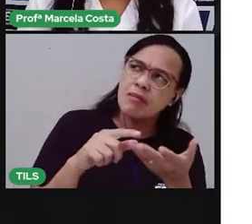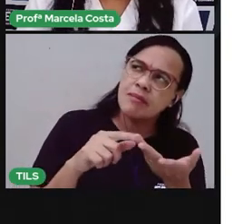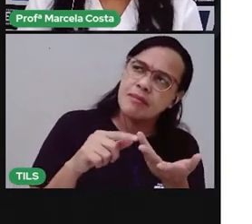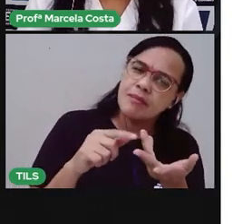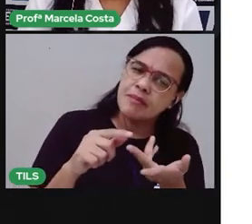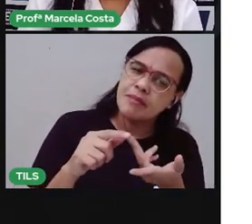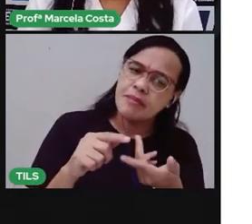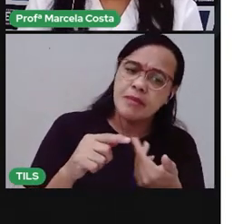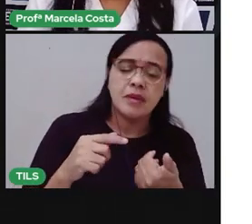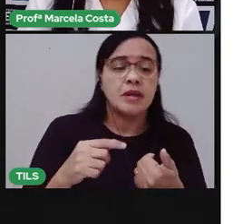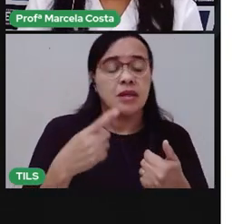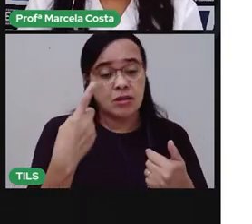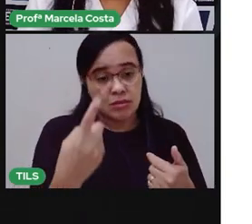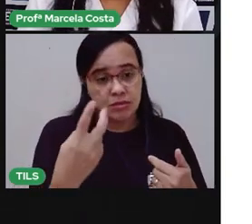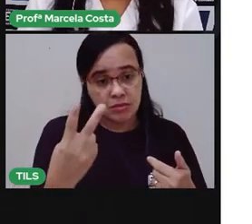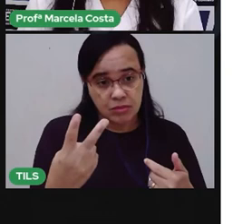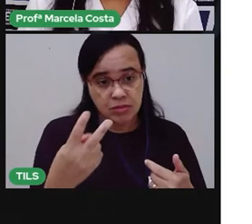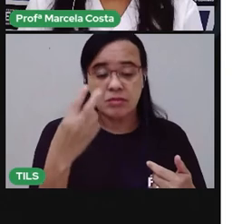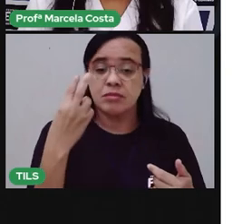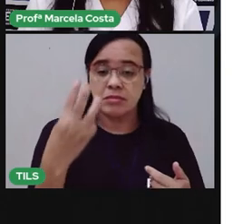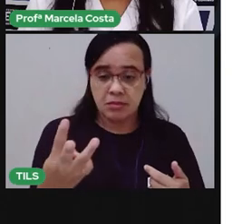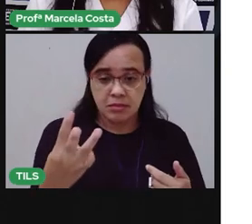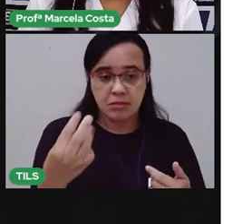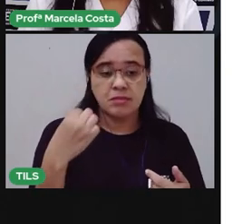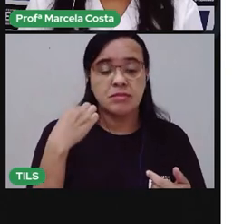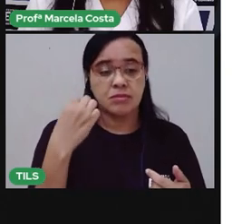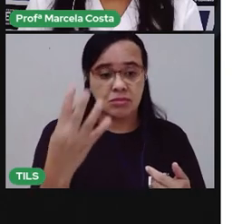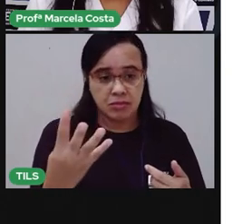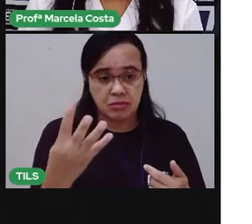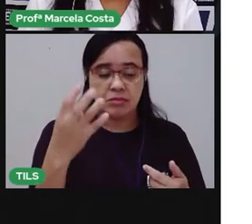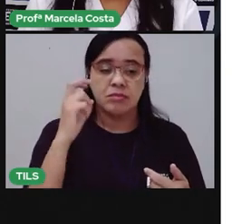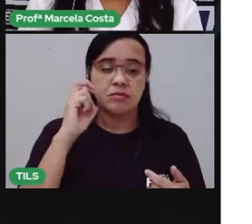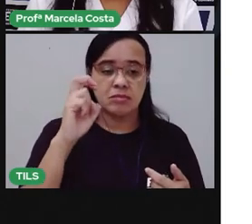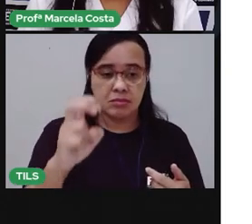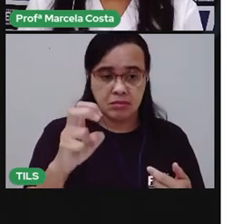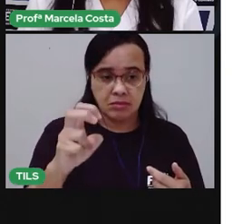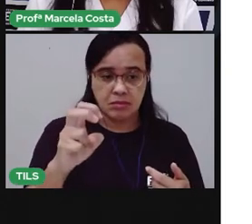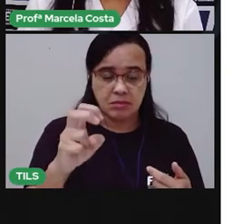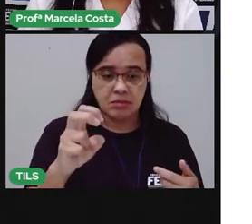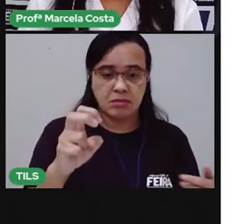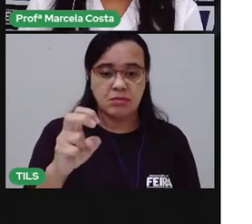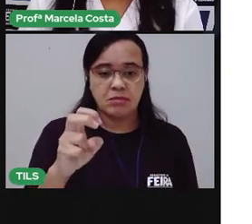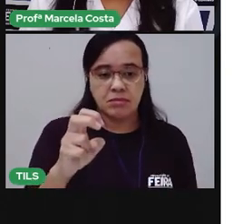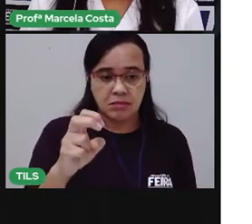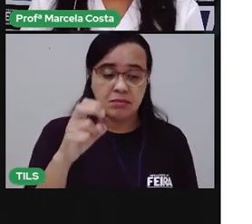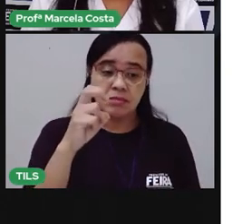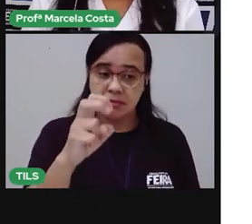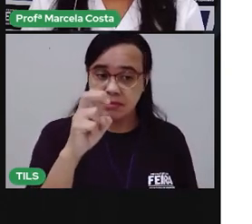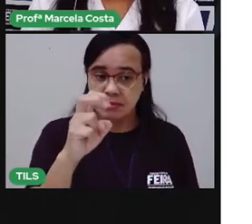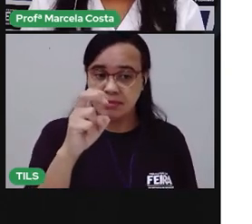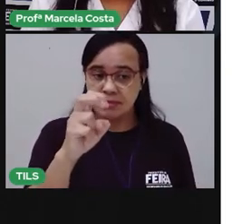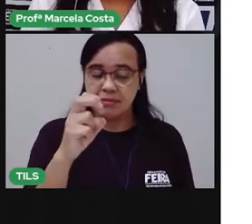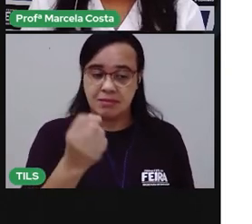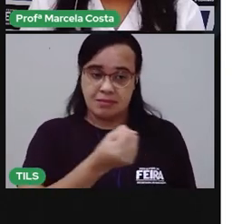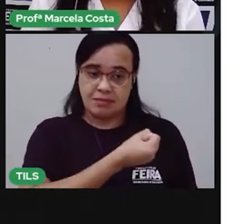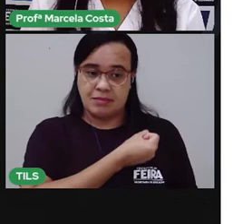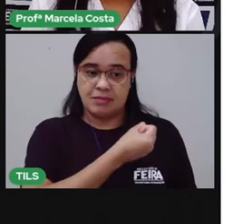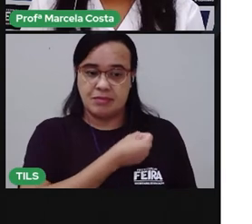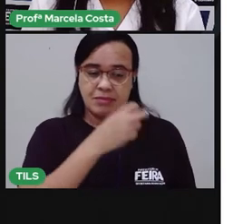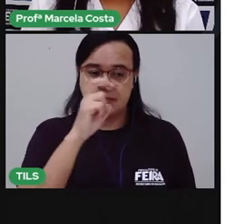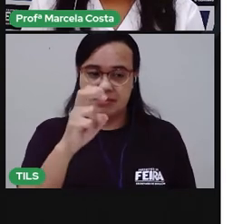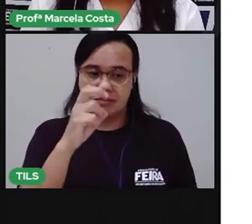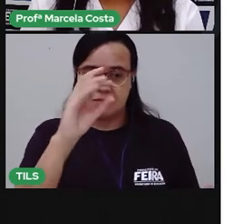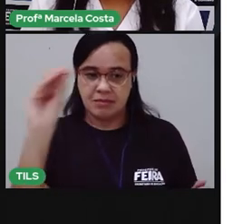Uma, duas, três, quatro, cinco. Cinco letras. Coloca aqui nesse